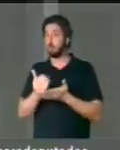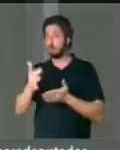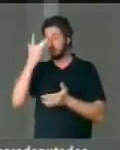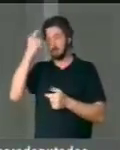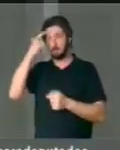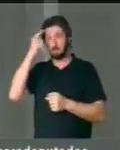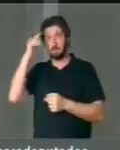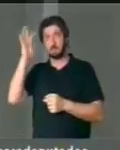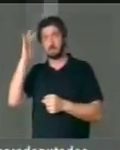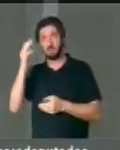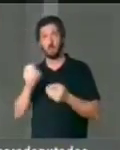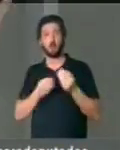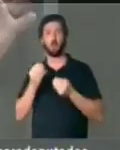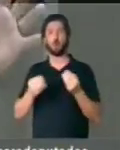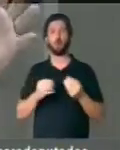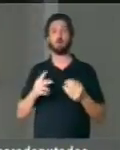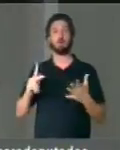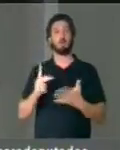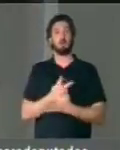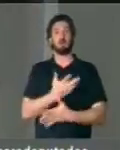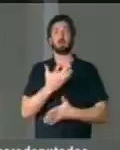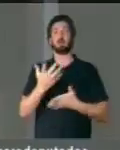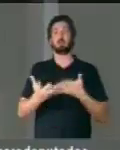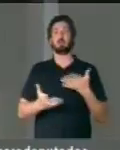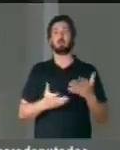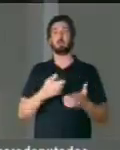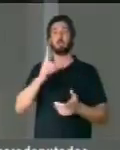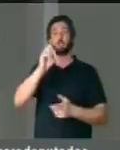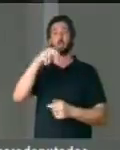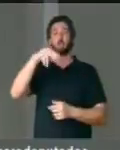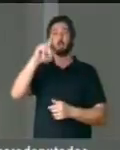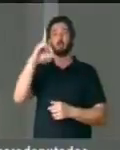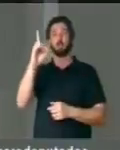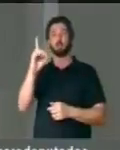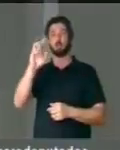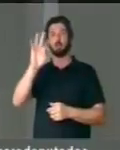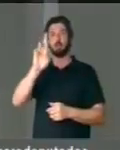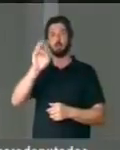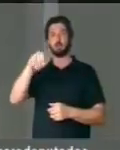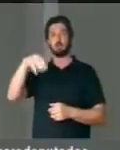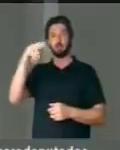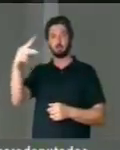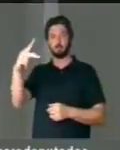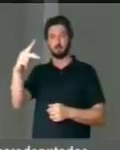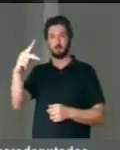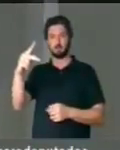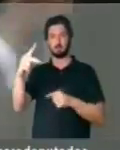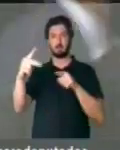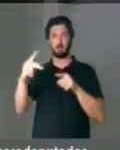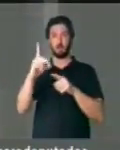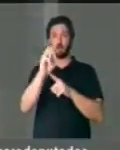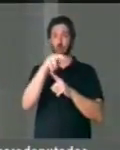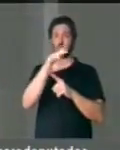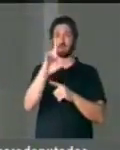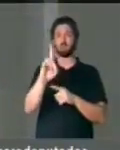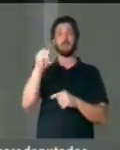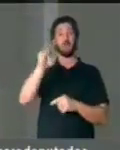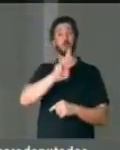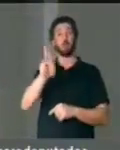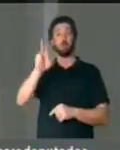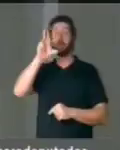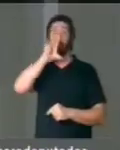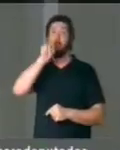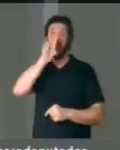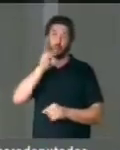feitas sobre o fenômeno Donald Trump. Donald que tem nome de pato no